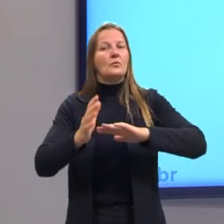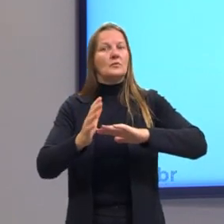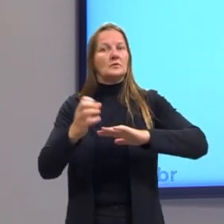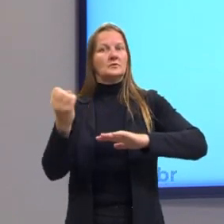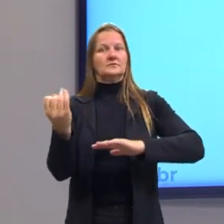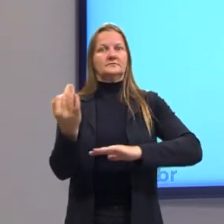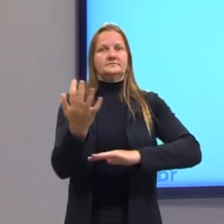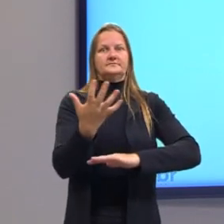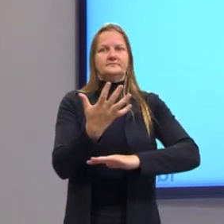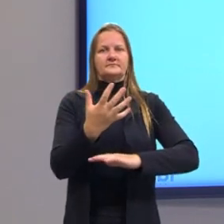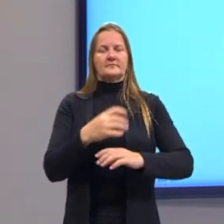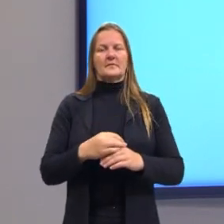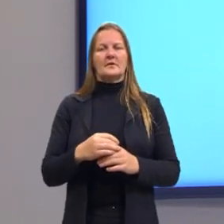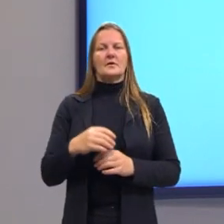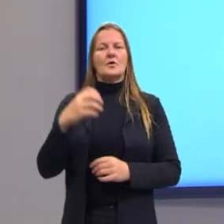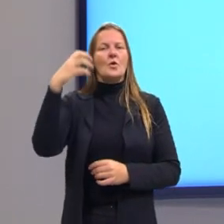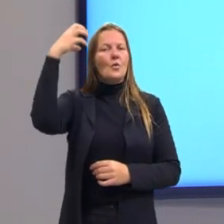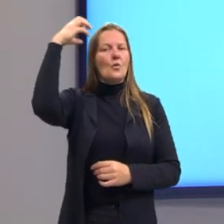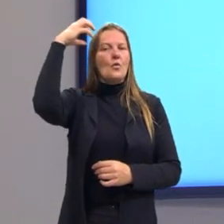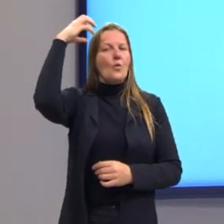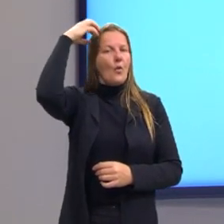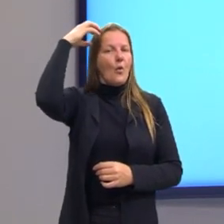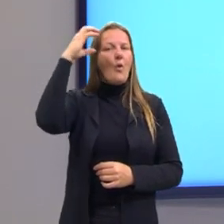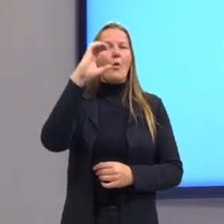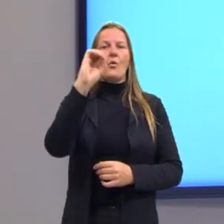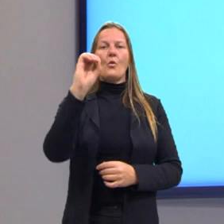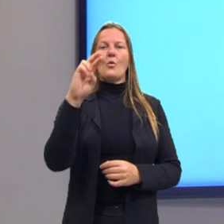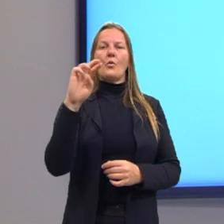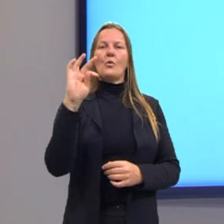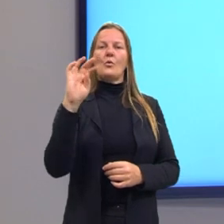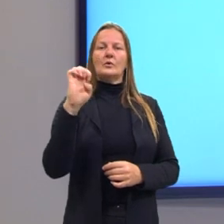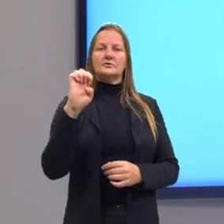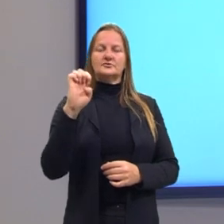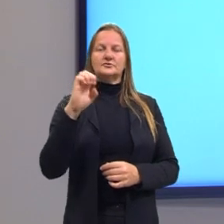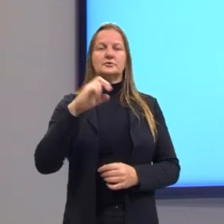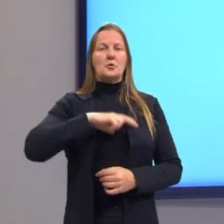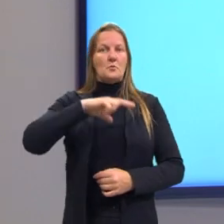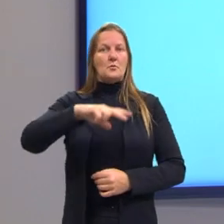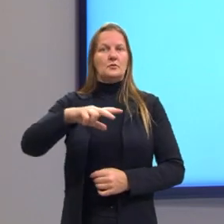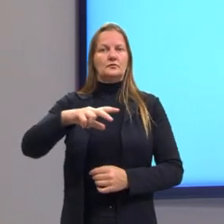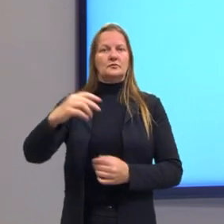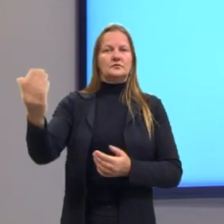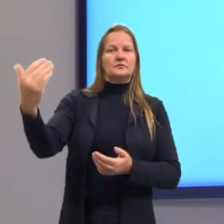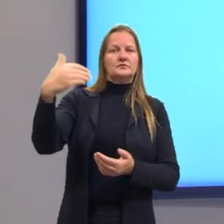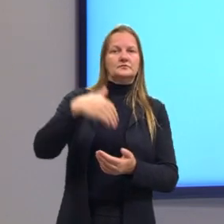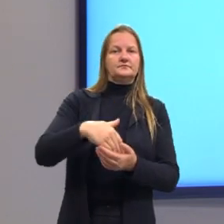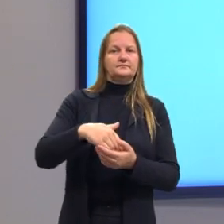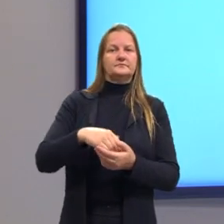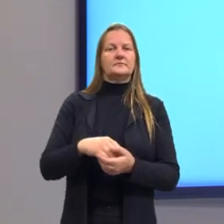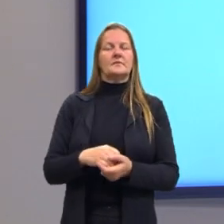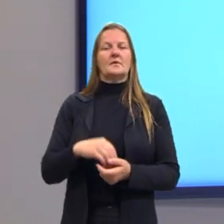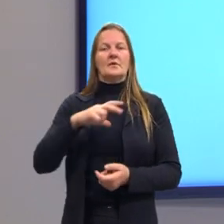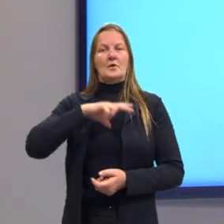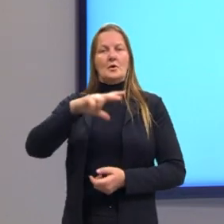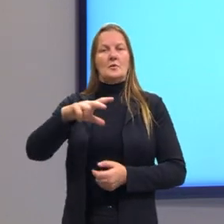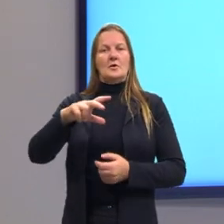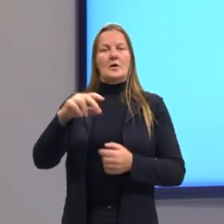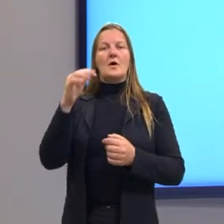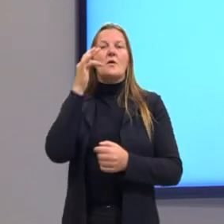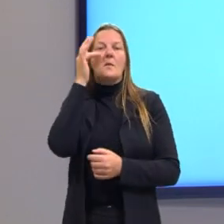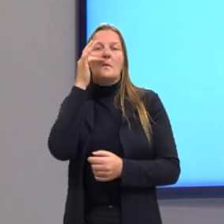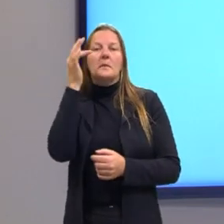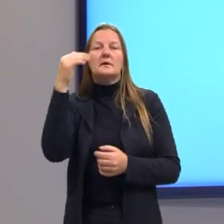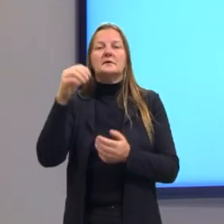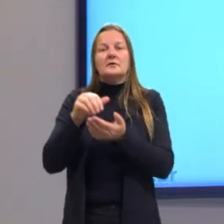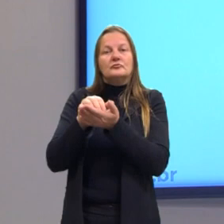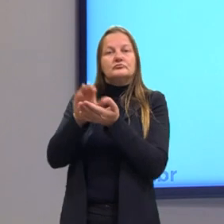a corte, chegada da corte portuguesa, melhor dizendo, chegada da corte, com a expulsão de Portugal pela França, a chegada